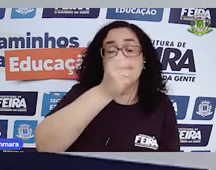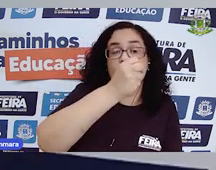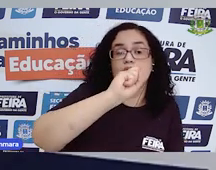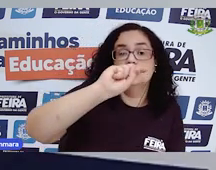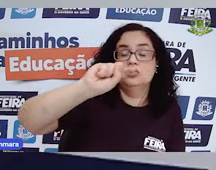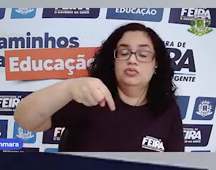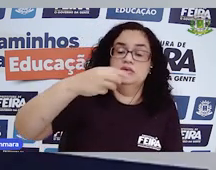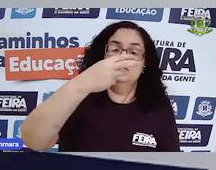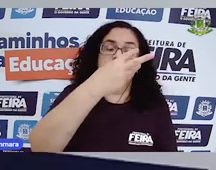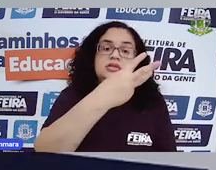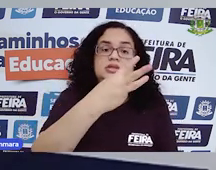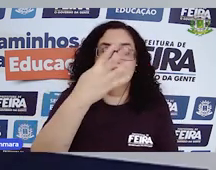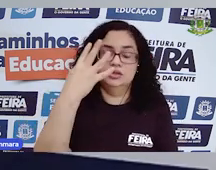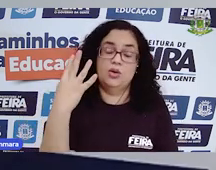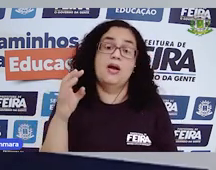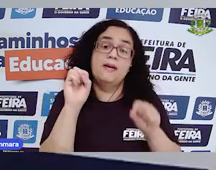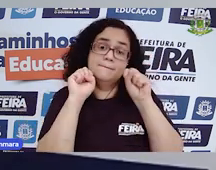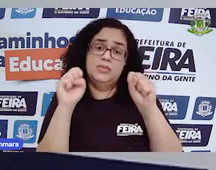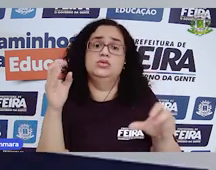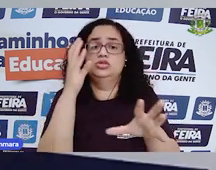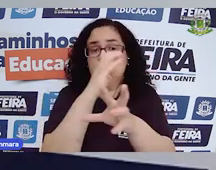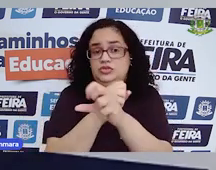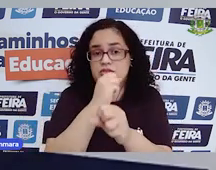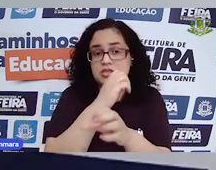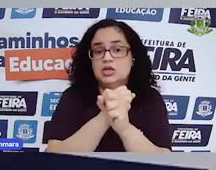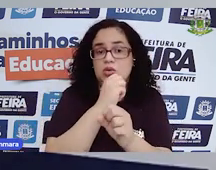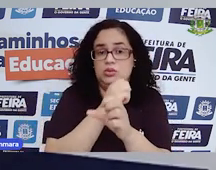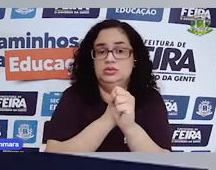8,34 e posso fazer a conta aqui, ó.